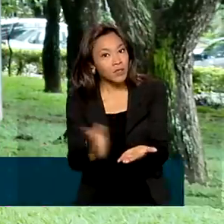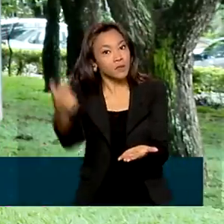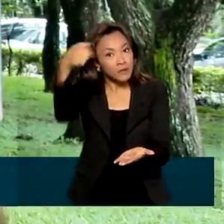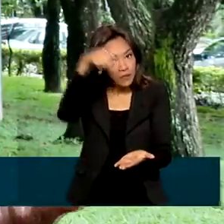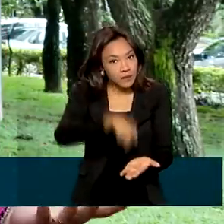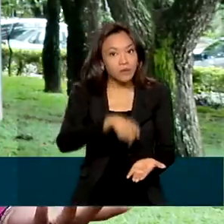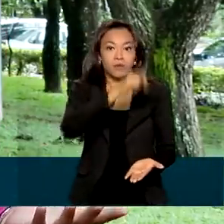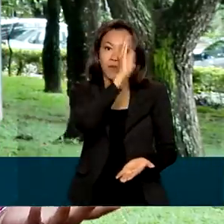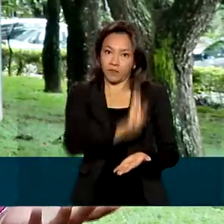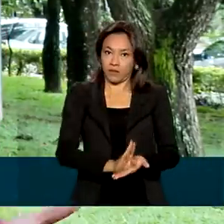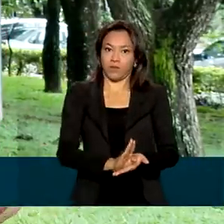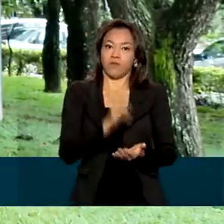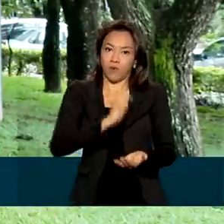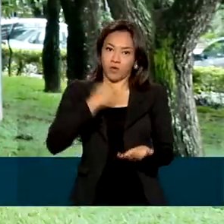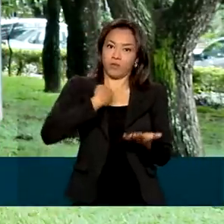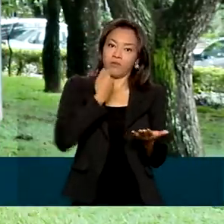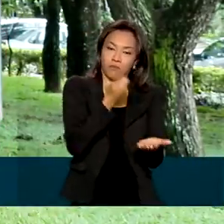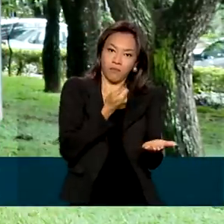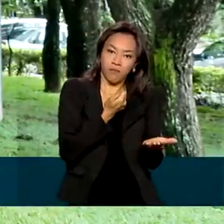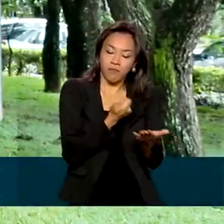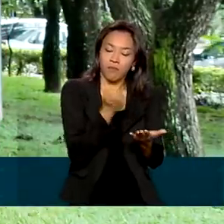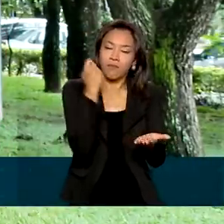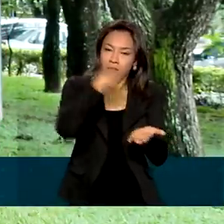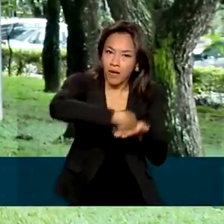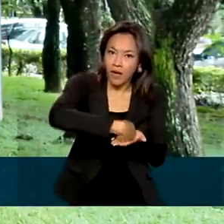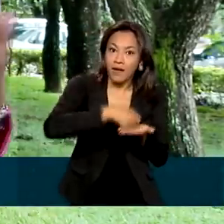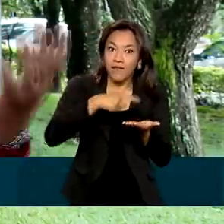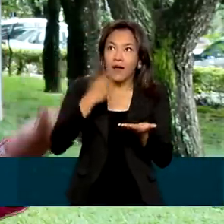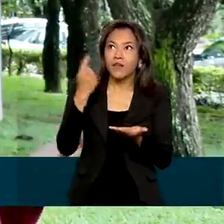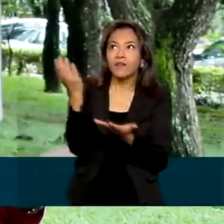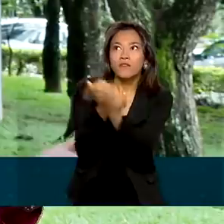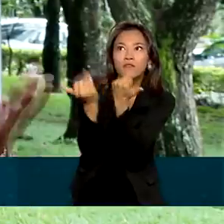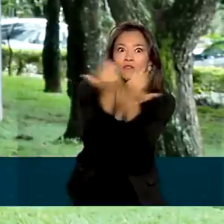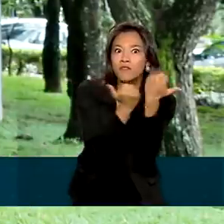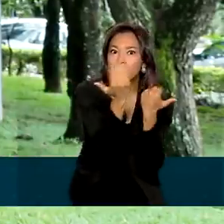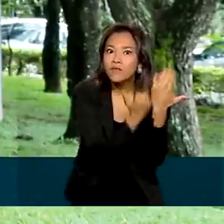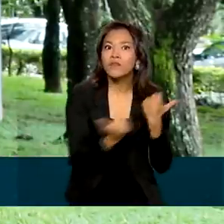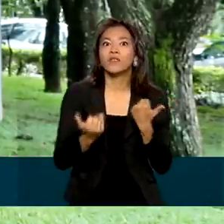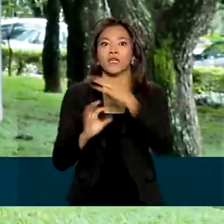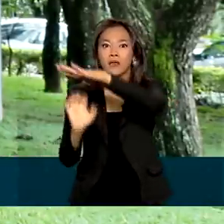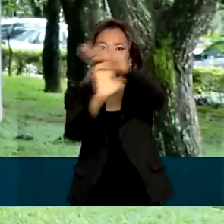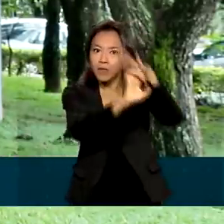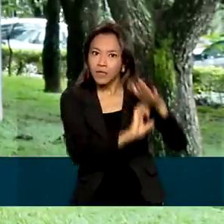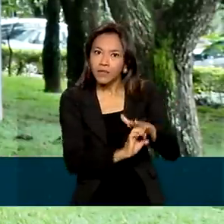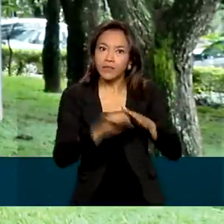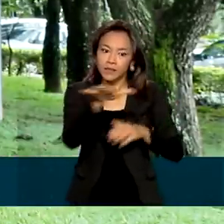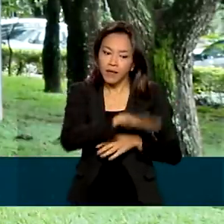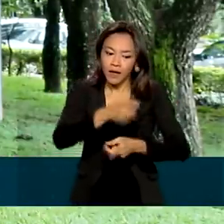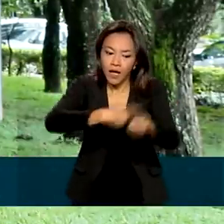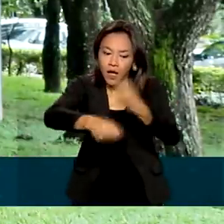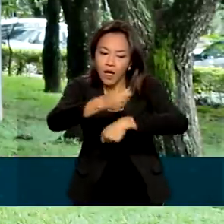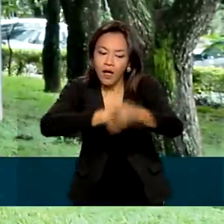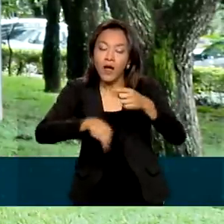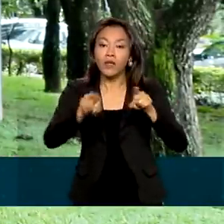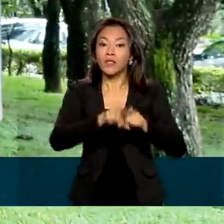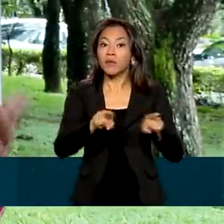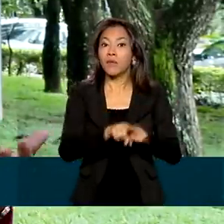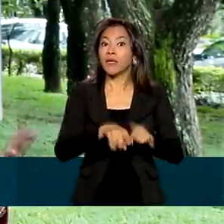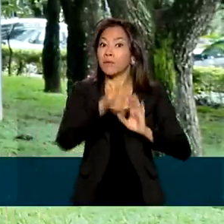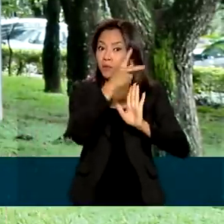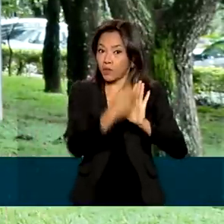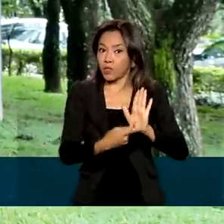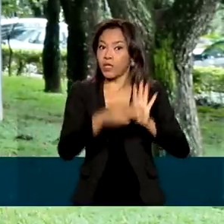nacional. As mudanças devem atrair o capital estrangeiro, tanto para o investimento no mercado financeiro, quanto em projetos de